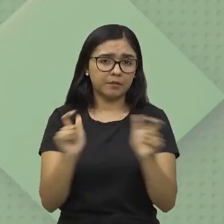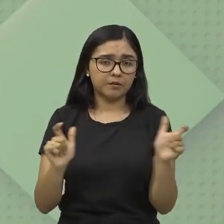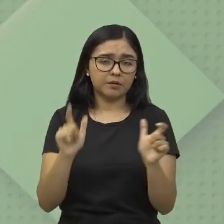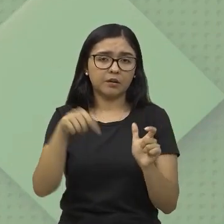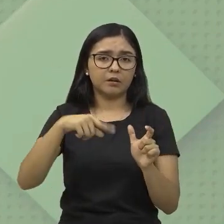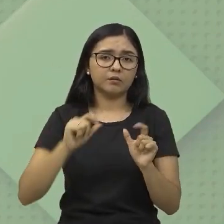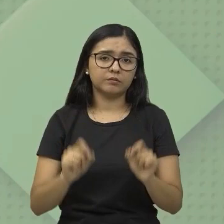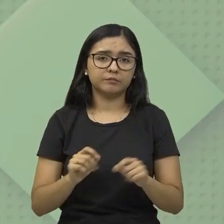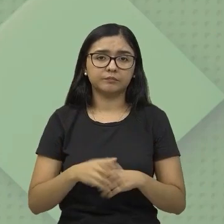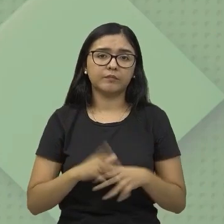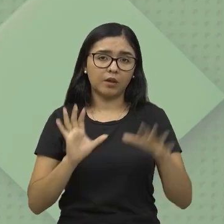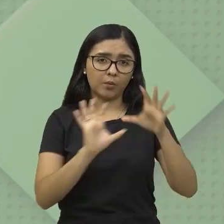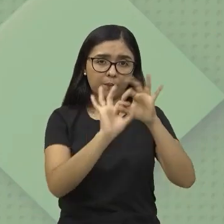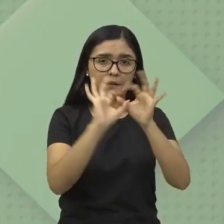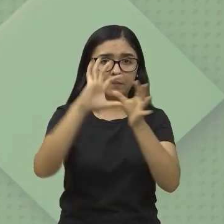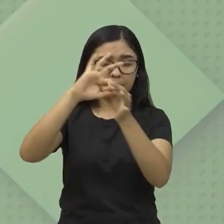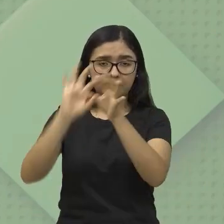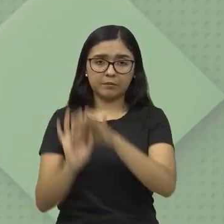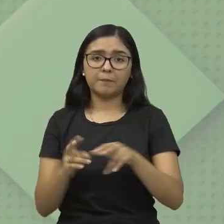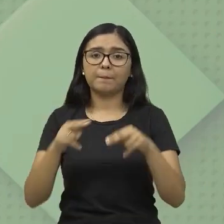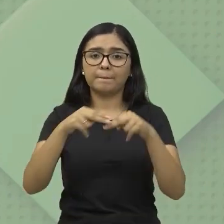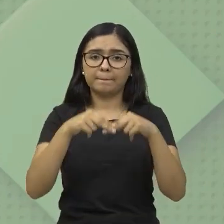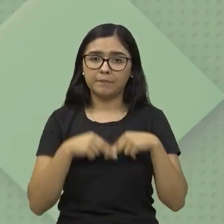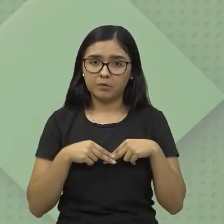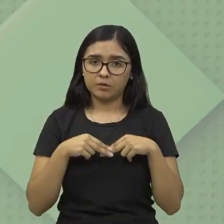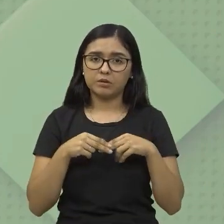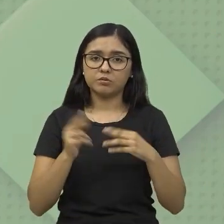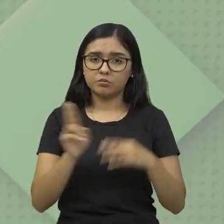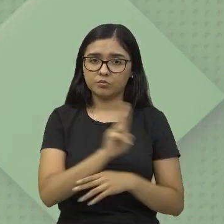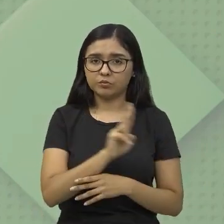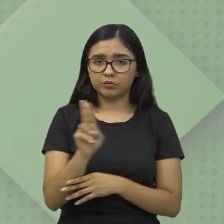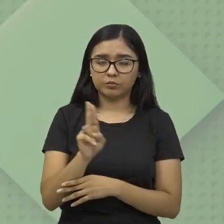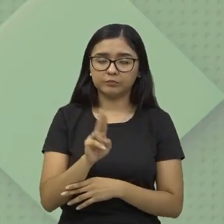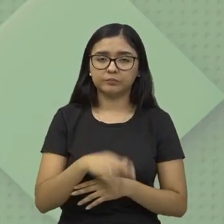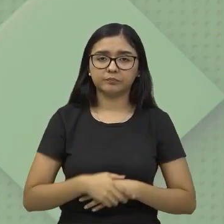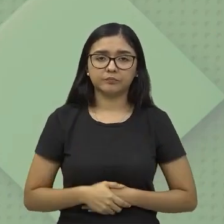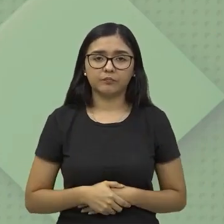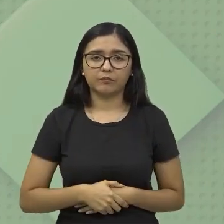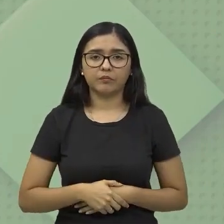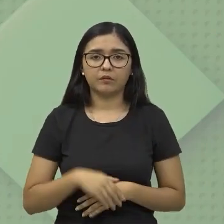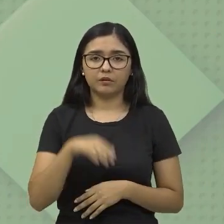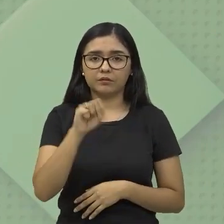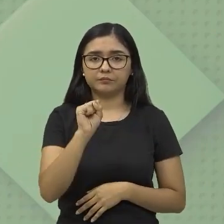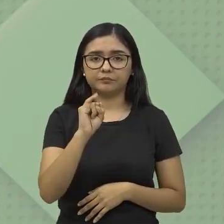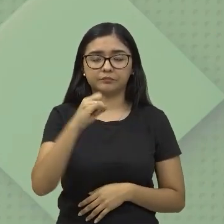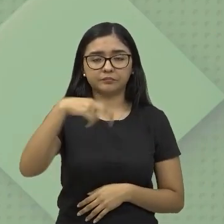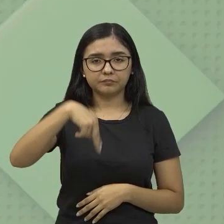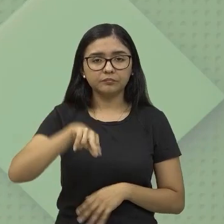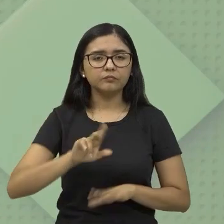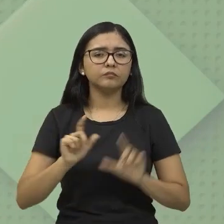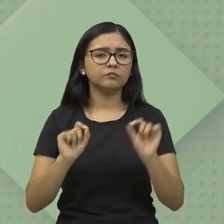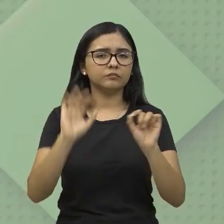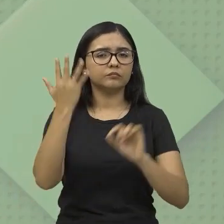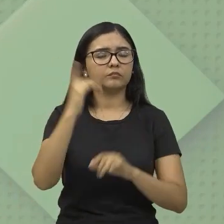estão interligadas. Por isso, o nome Sistema Interligado Nacional. E aí, o que vai acontecer é que tem regiões que vão